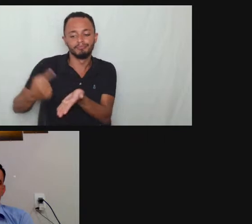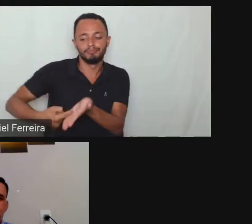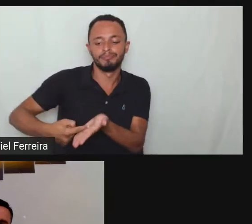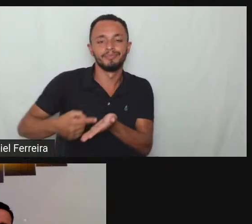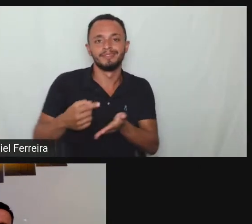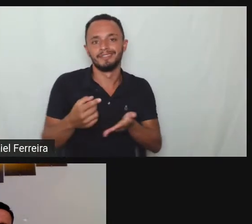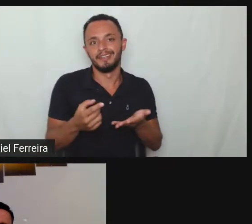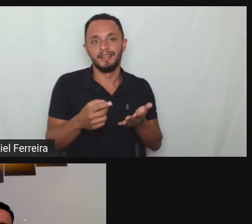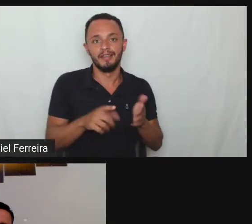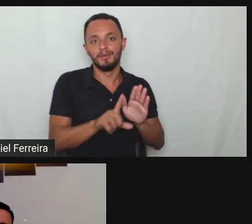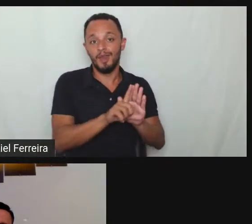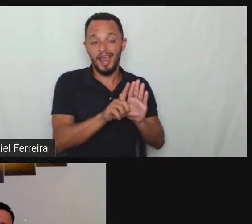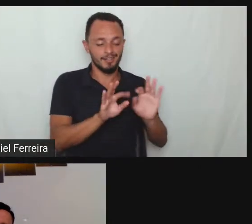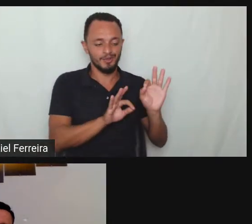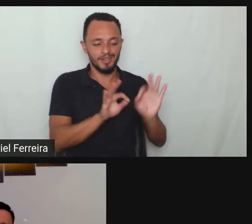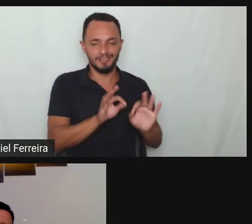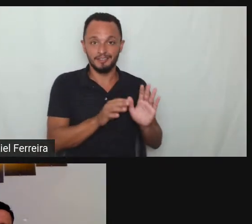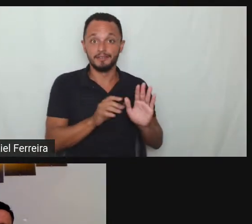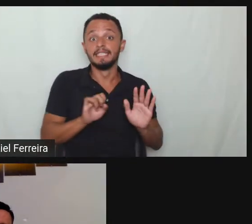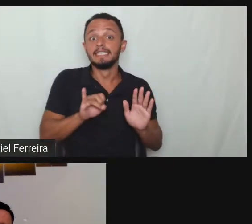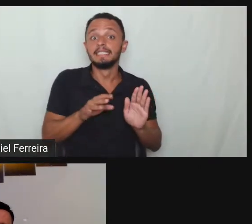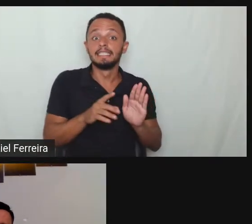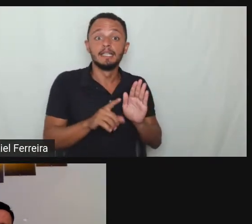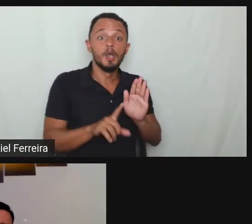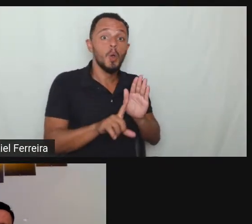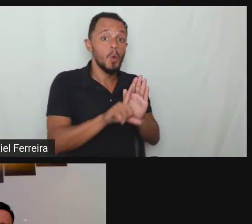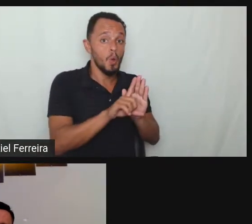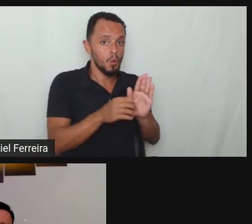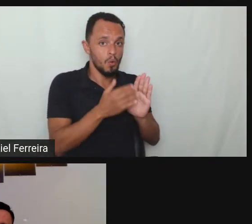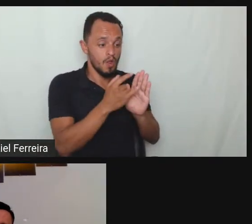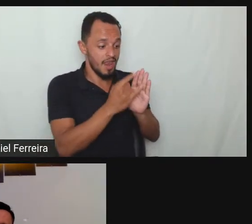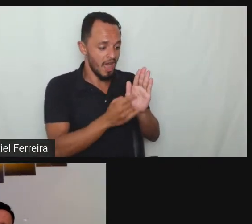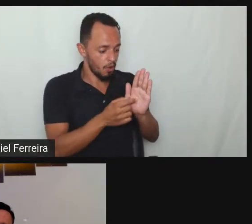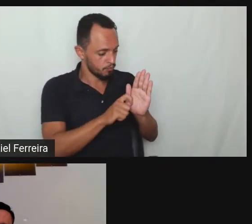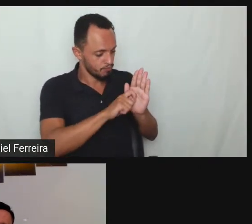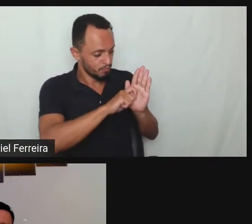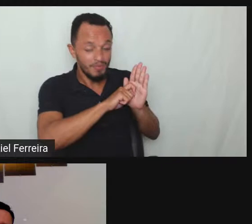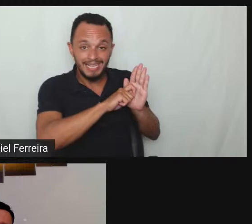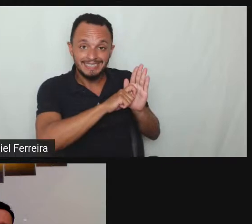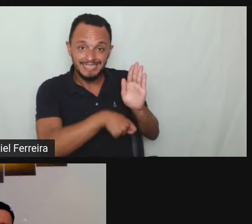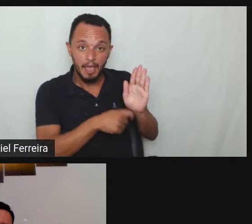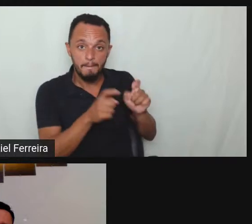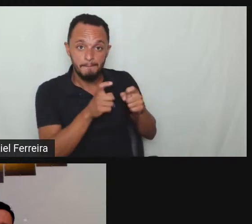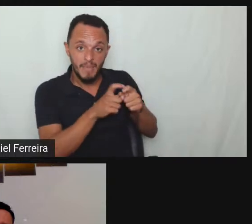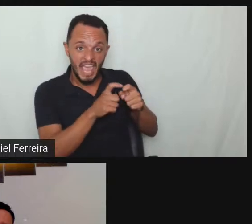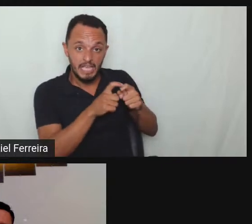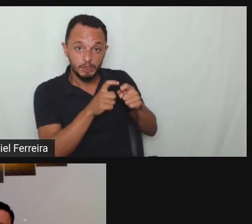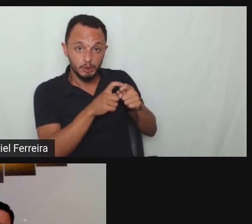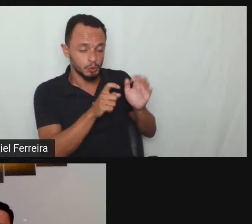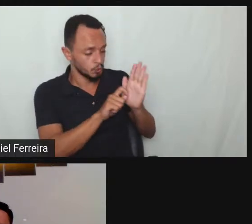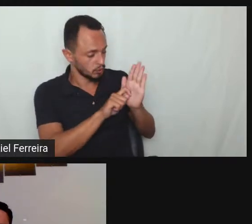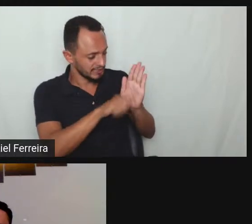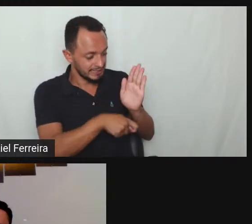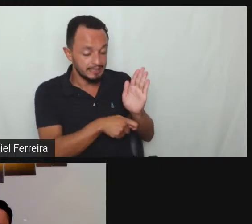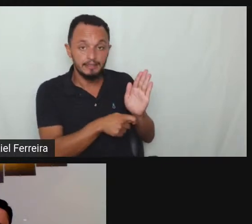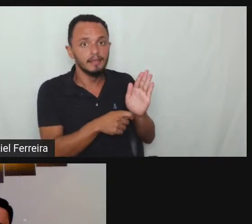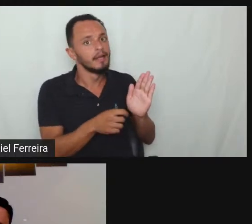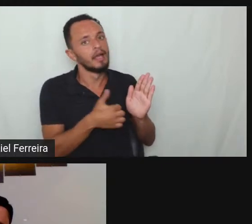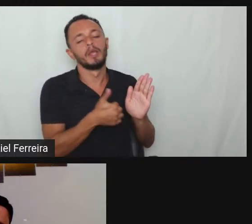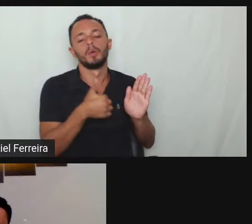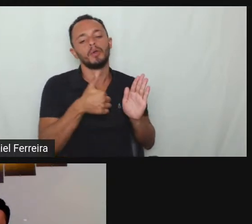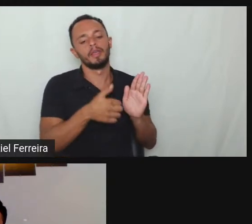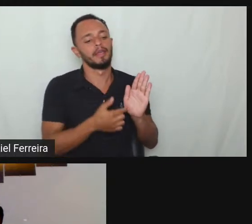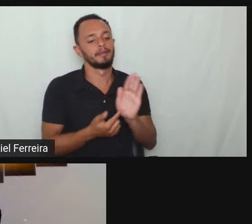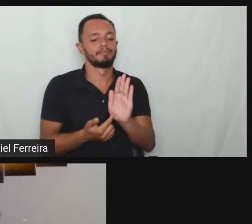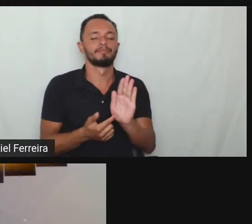votos se o documento se o laudo tivesse assinado por um médico vai estar valendo tá? vamos ver aqui Marcelo essa aqui é pra você